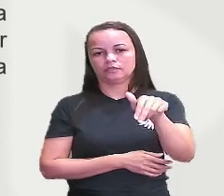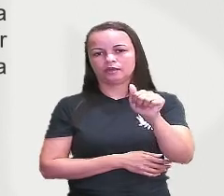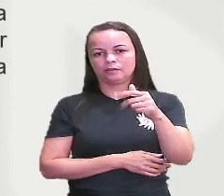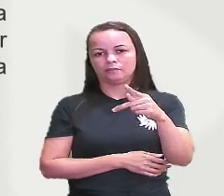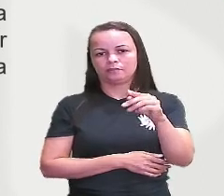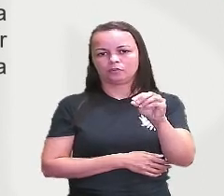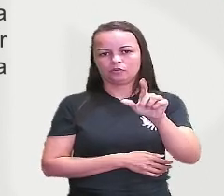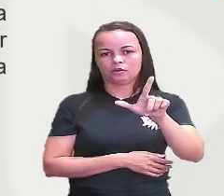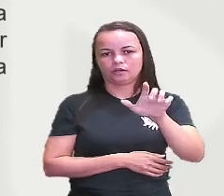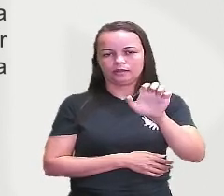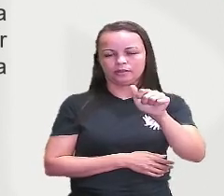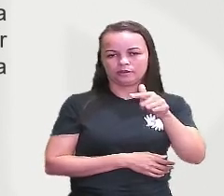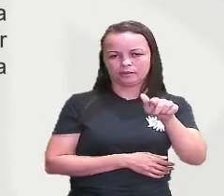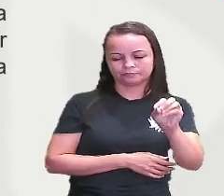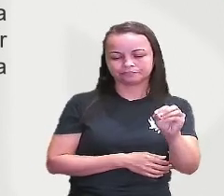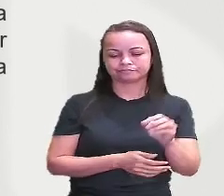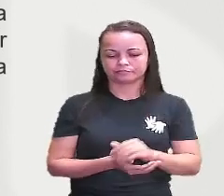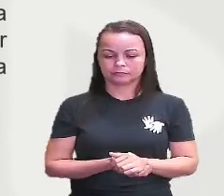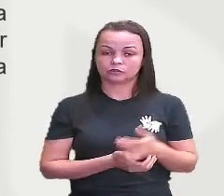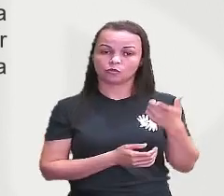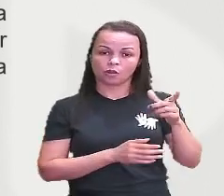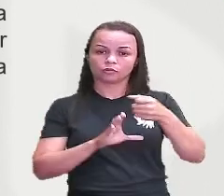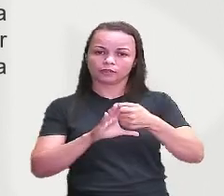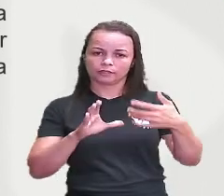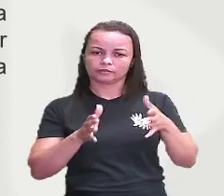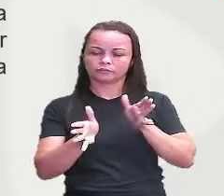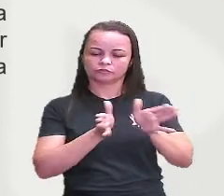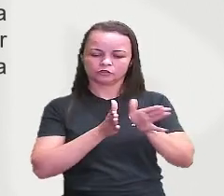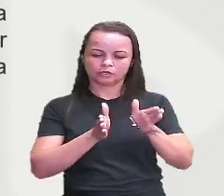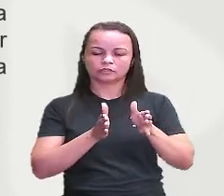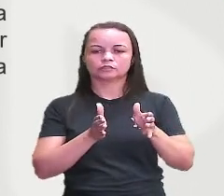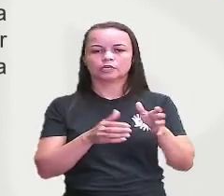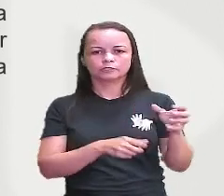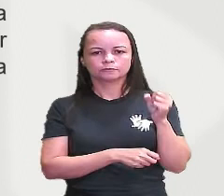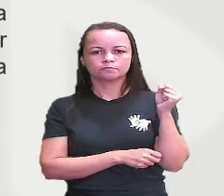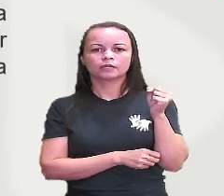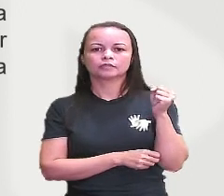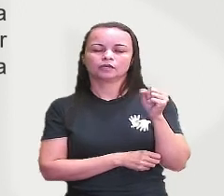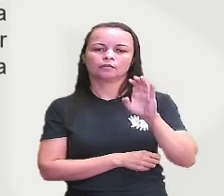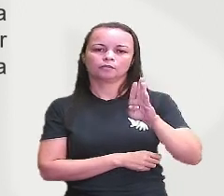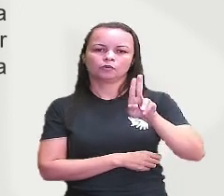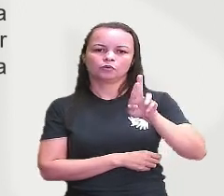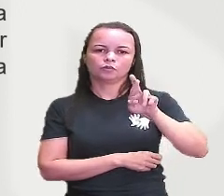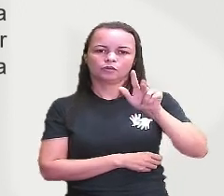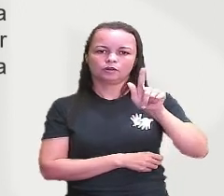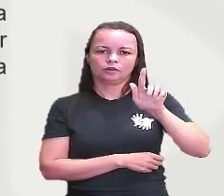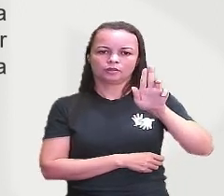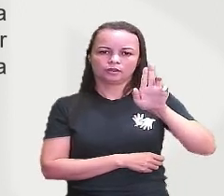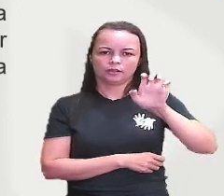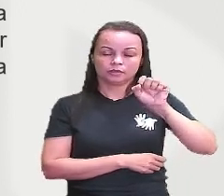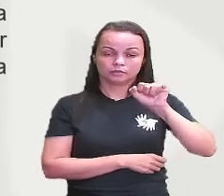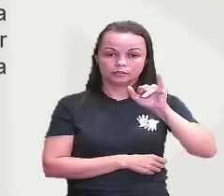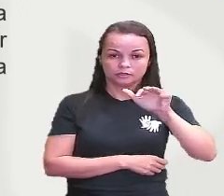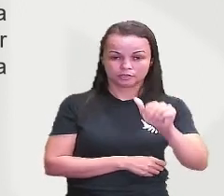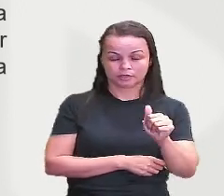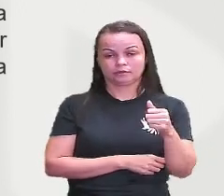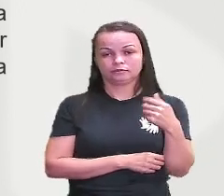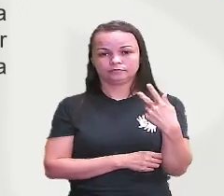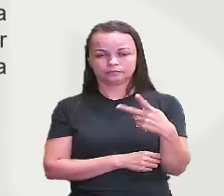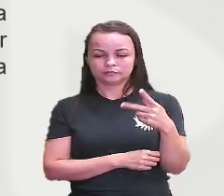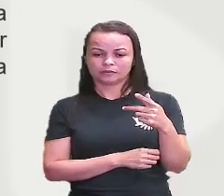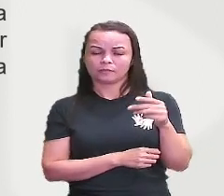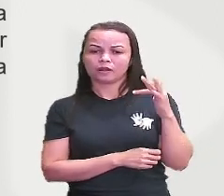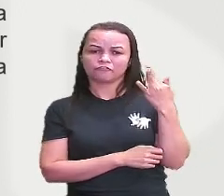característica desse período o fortalecimento da burguesia isso nesse para a França